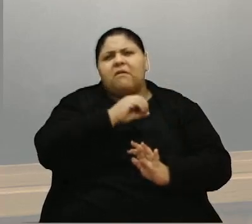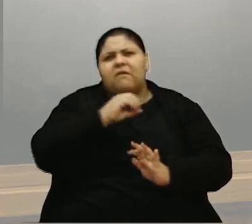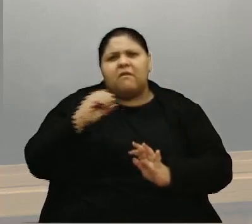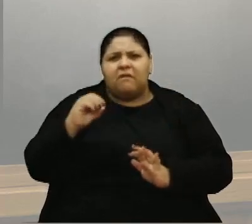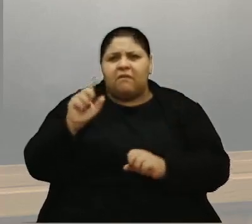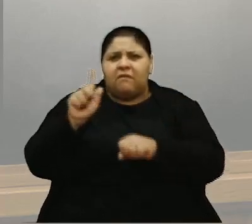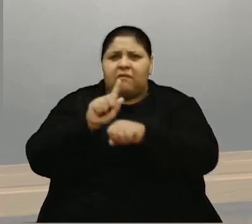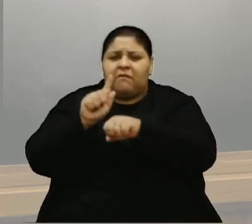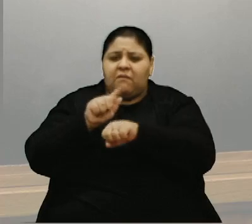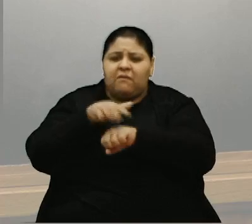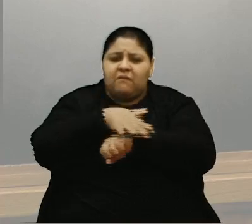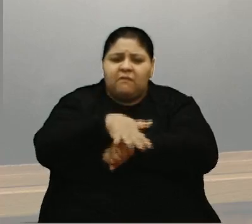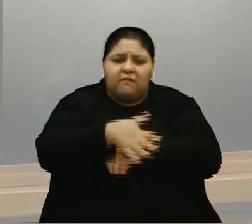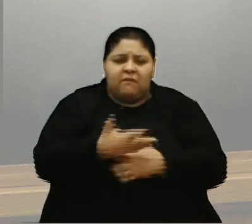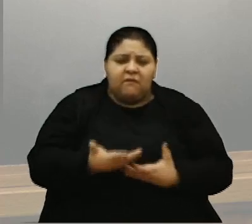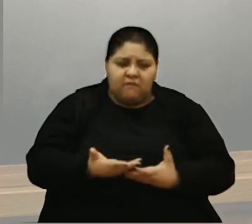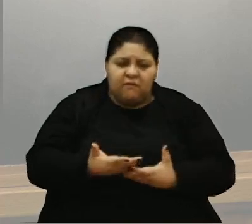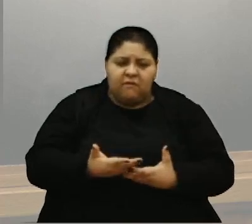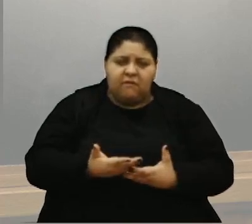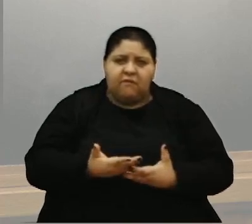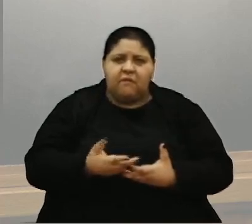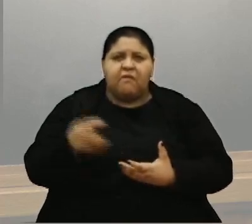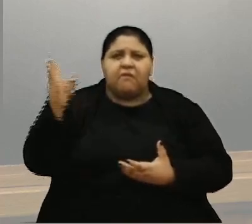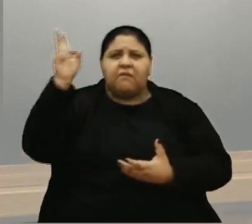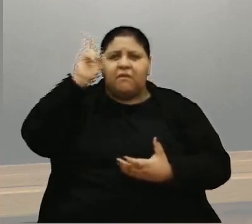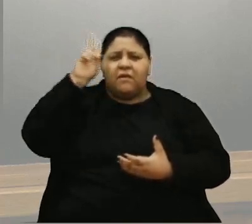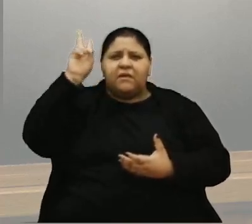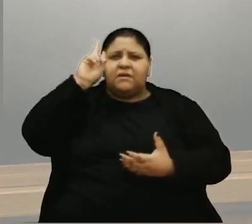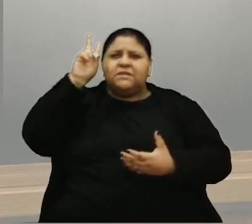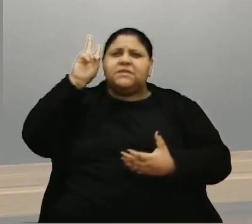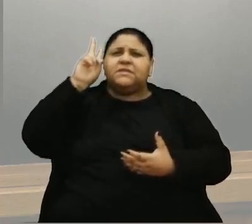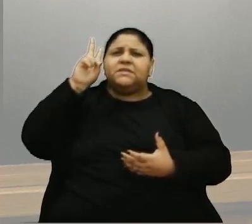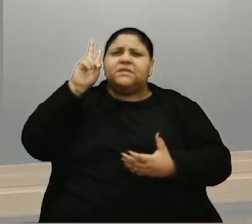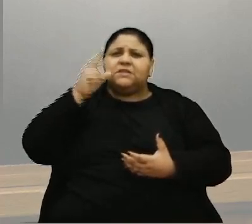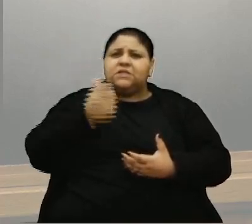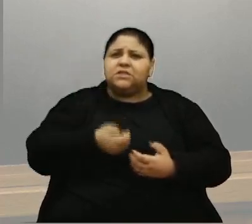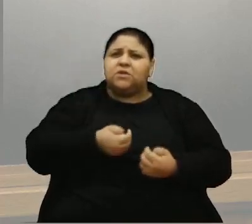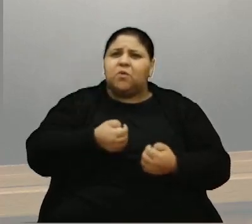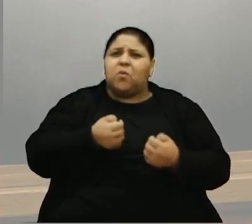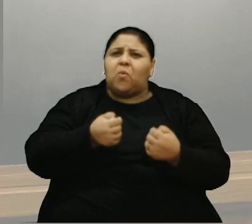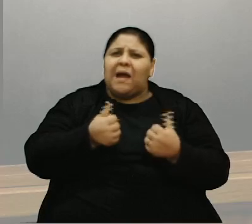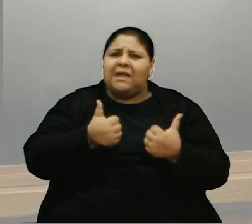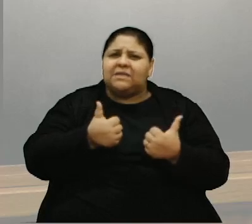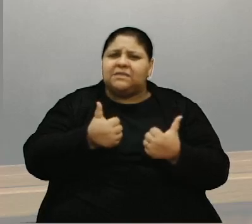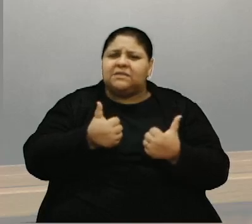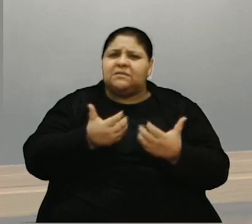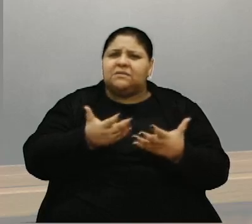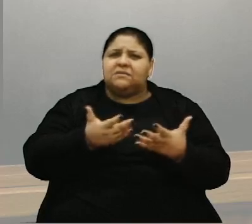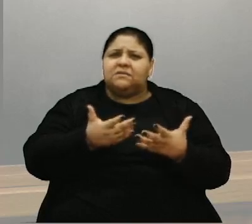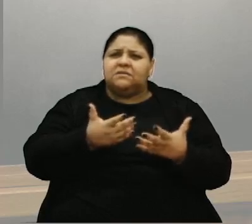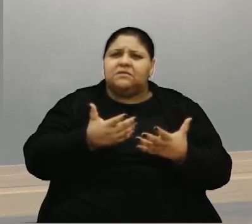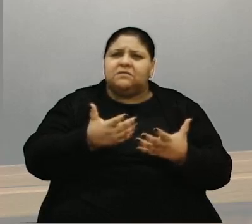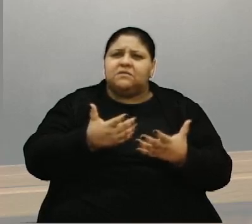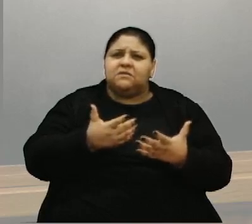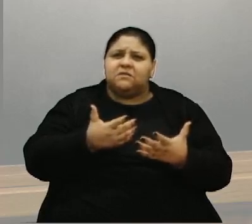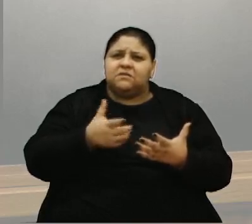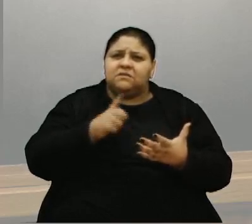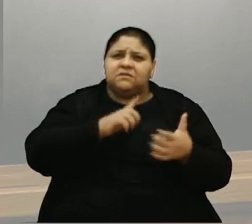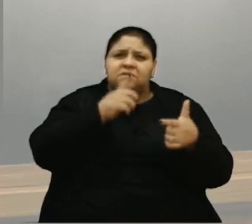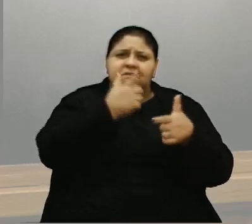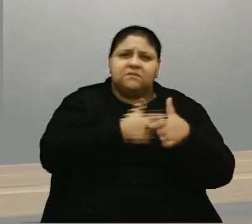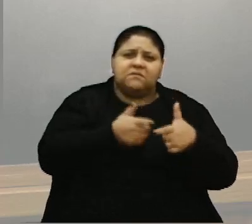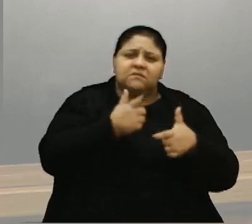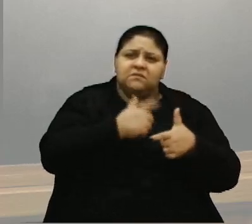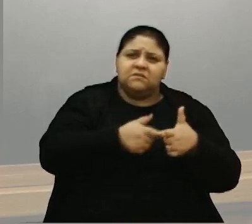Galópolis foi, quem lembra daquela enchente também foi quase, teve ali situações até